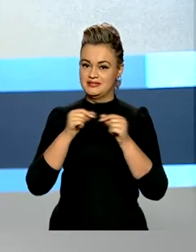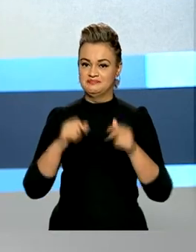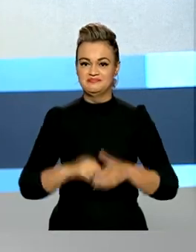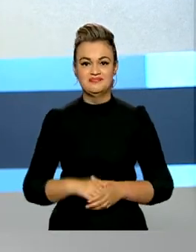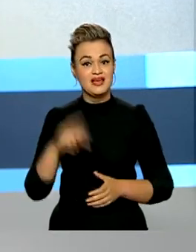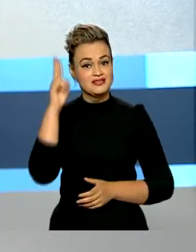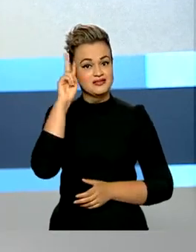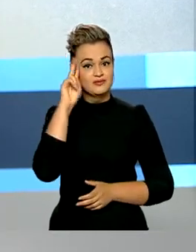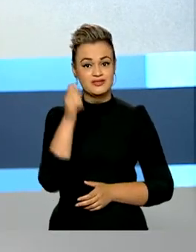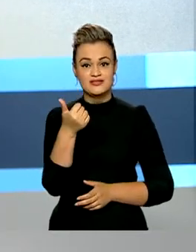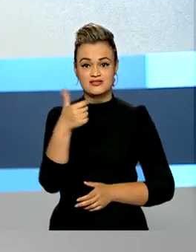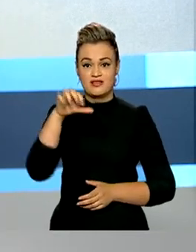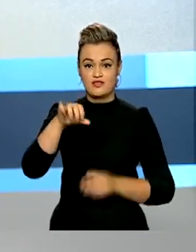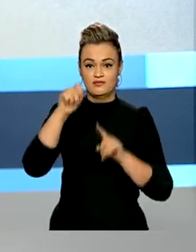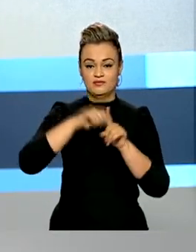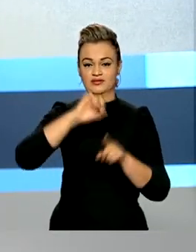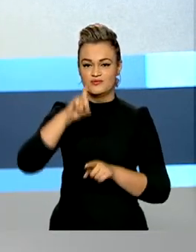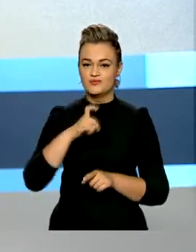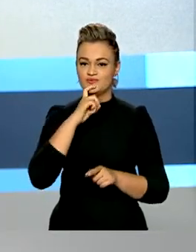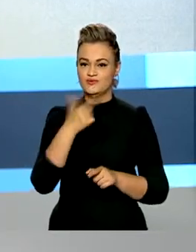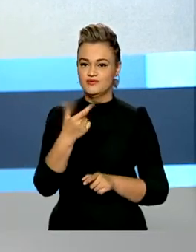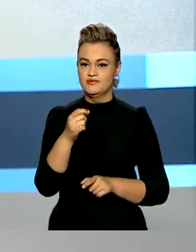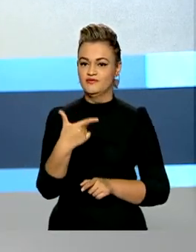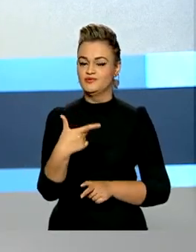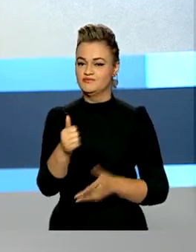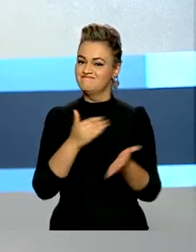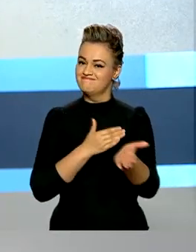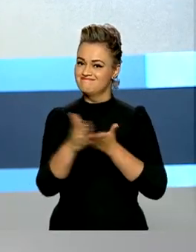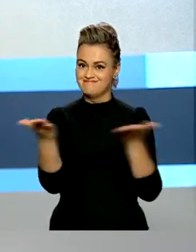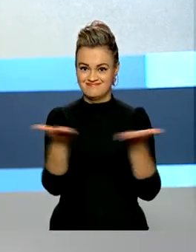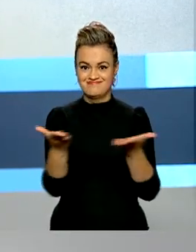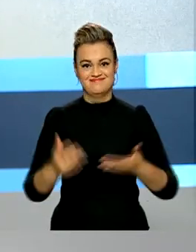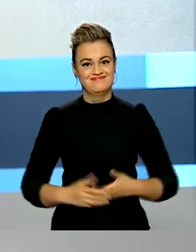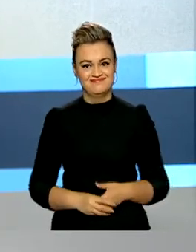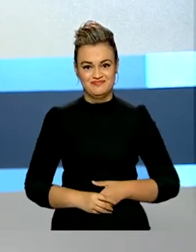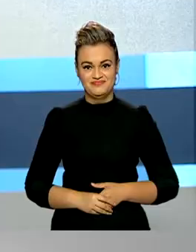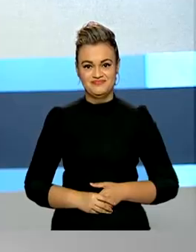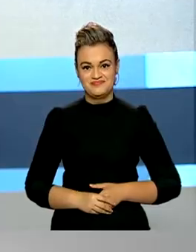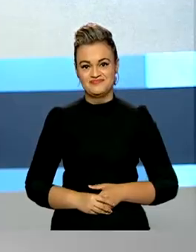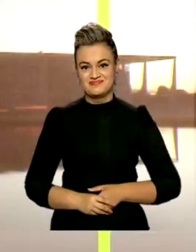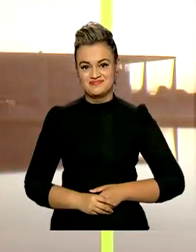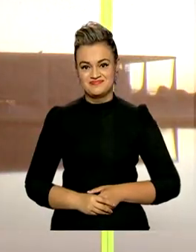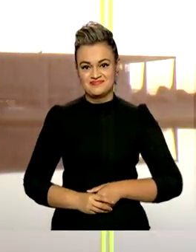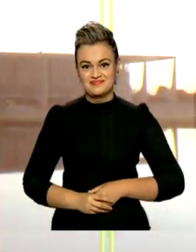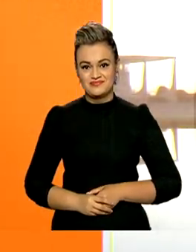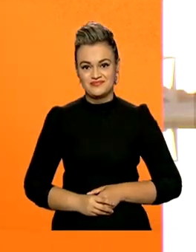Segunda-feira, 19 de julho de 2021, o Brasil em Dia está começando.